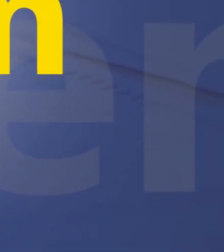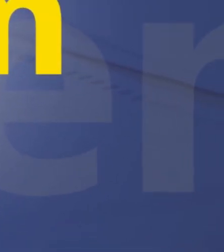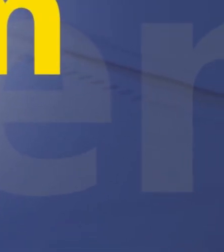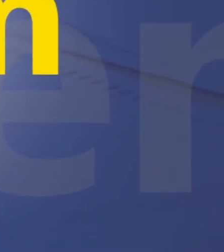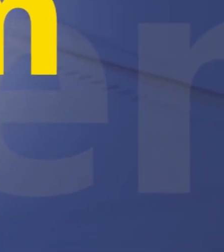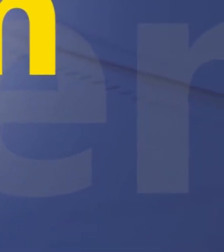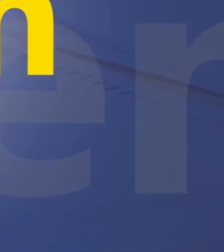Transcrição Quintena Coelho Transcrição e